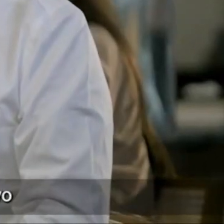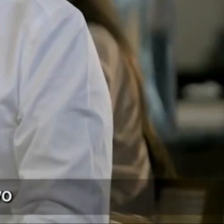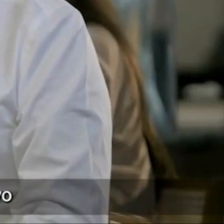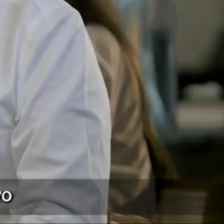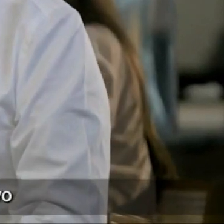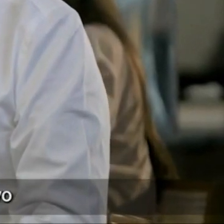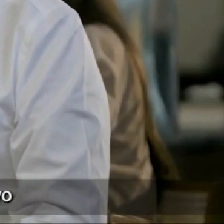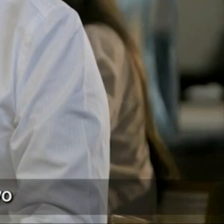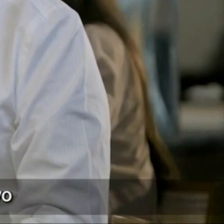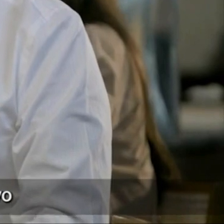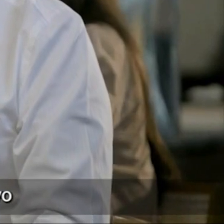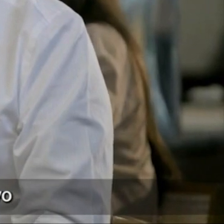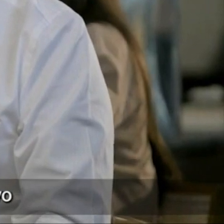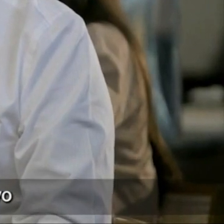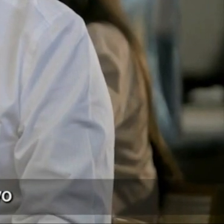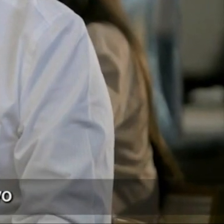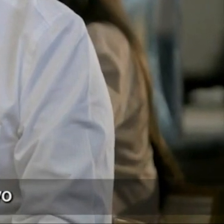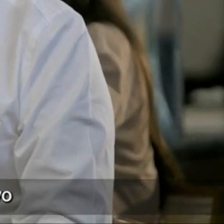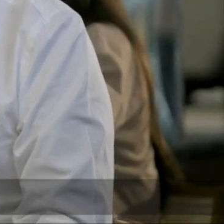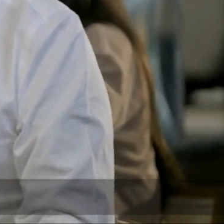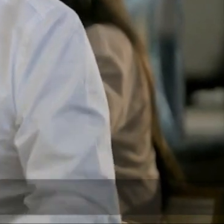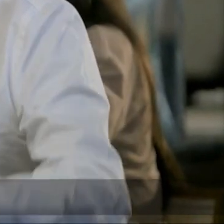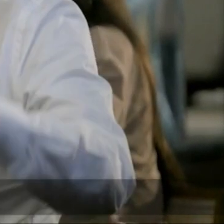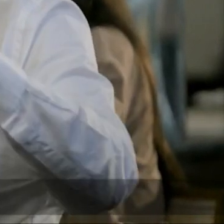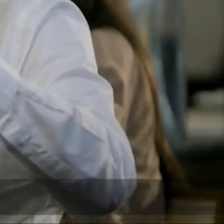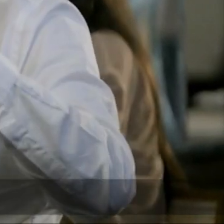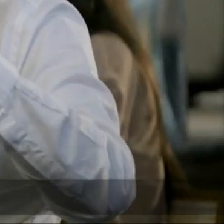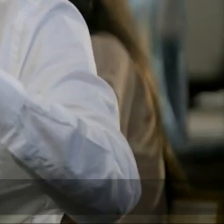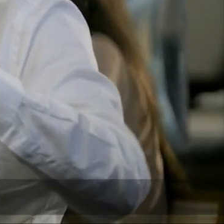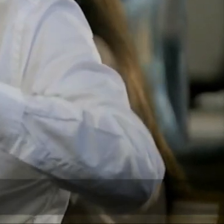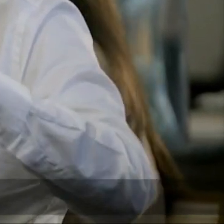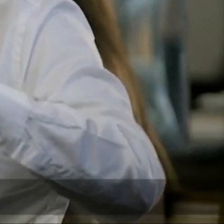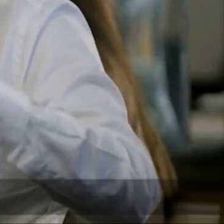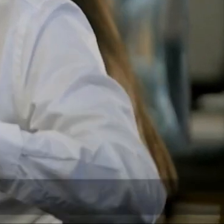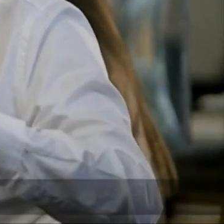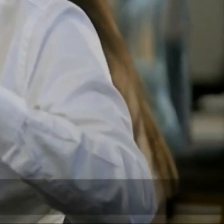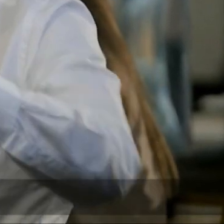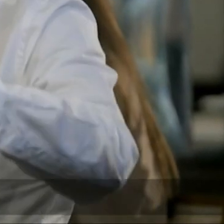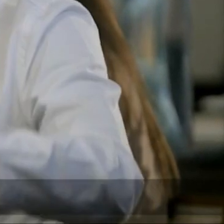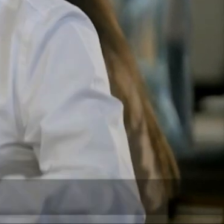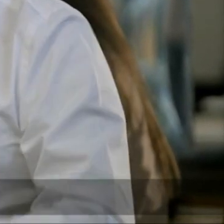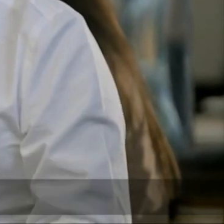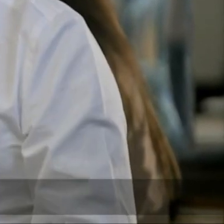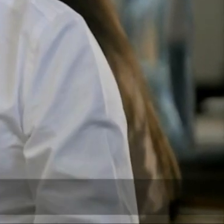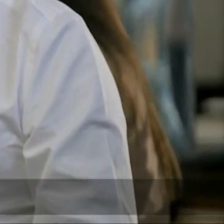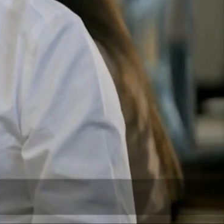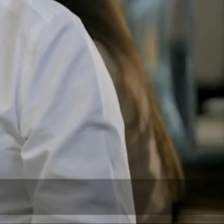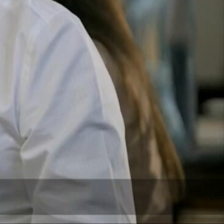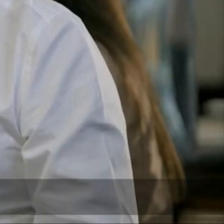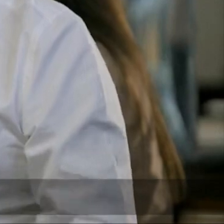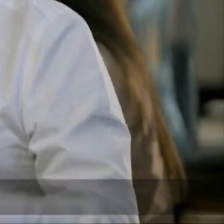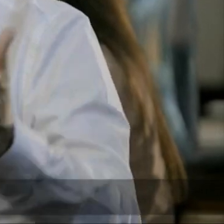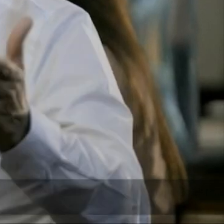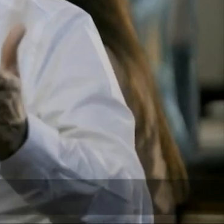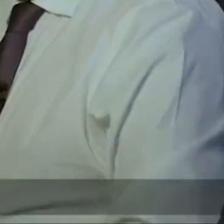coloco minha confiança nos valores do nosso povo para decidir esta eleição junto com o presidente Bolsonaro. Eu peço o seu